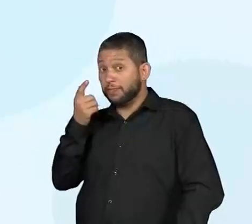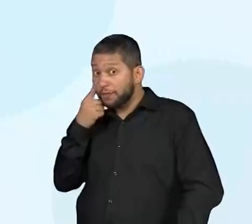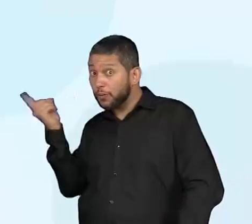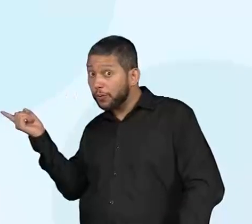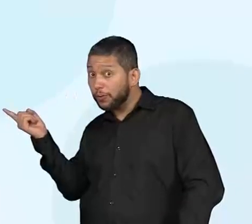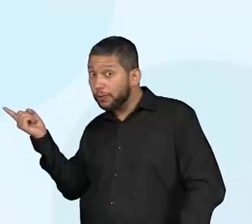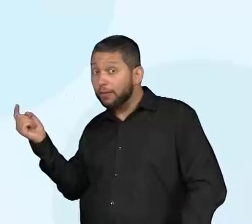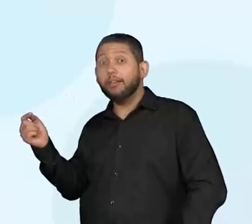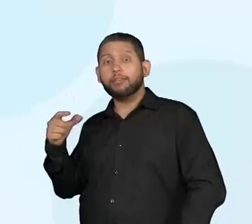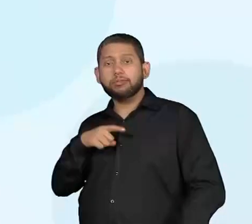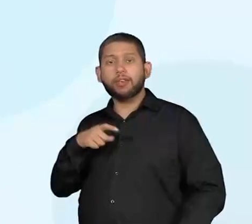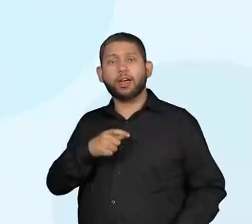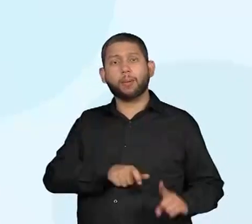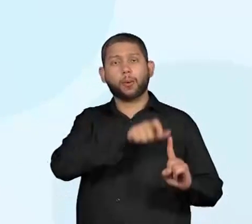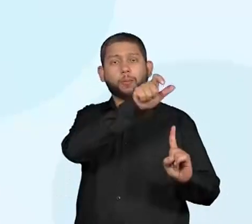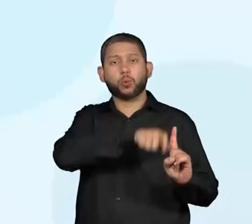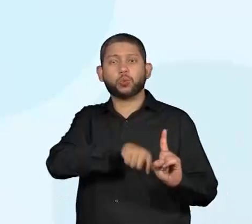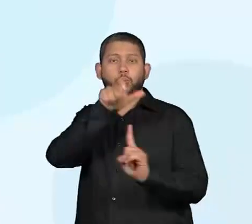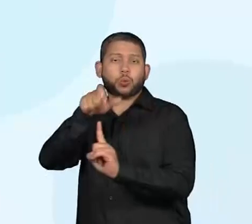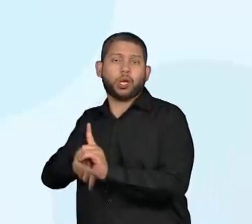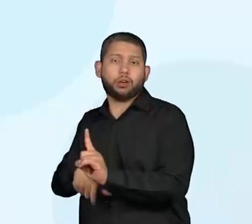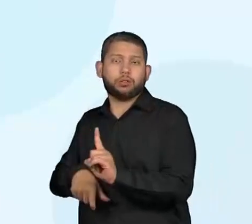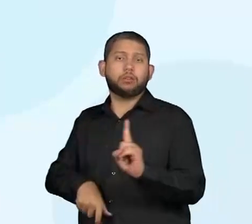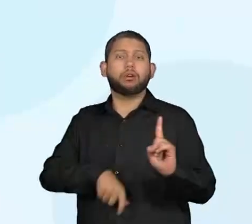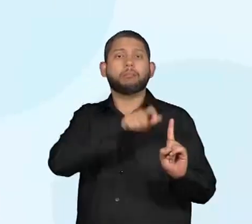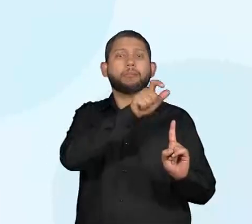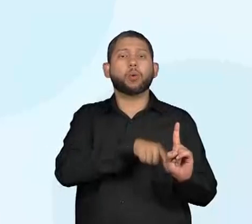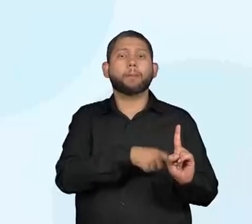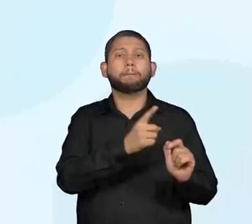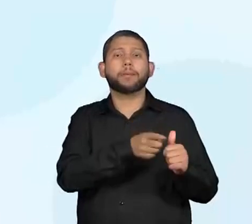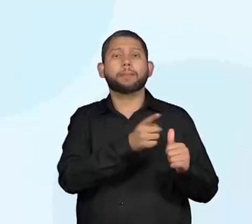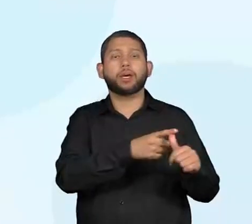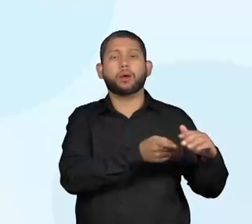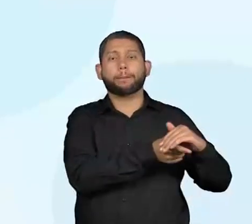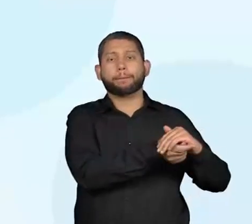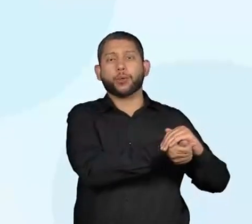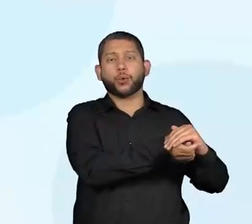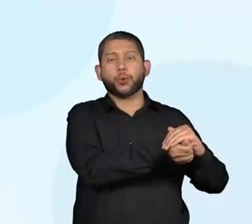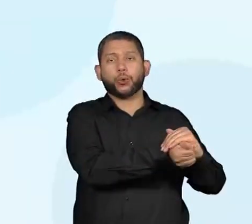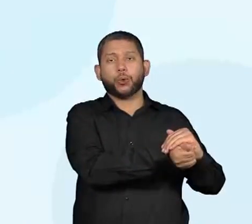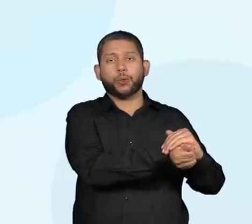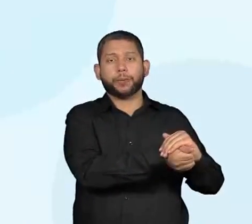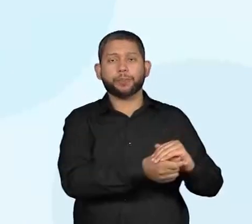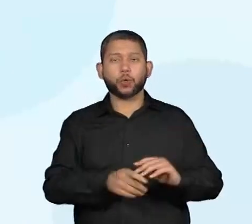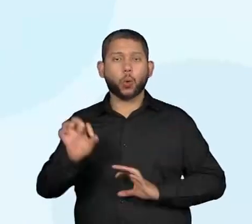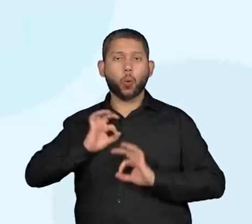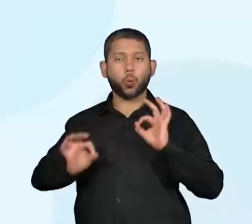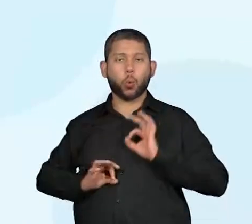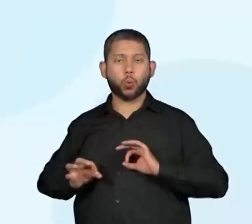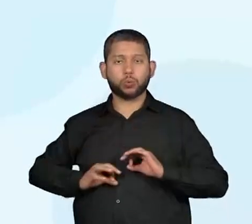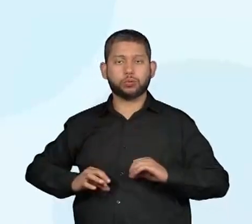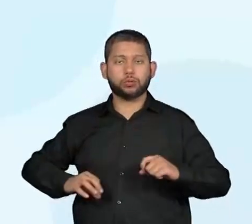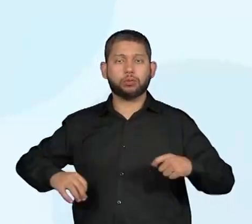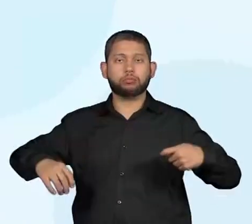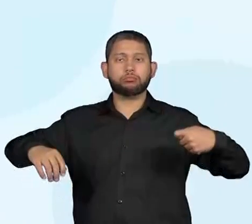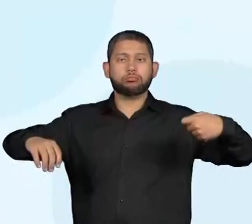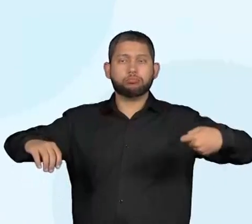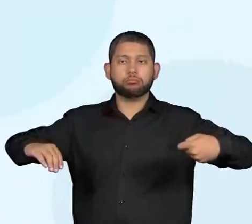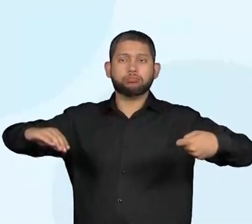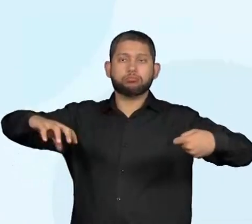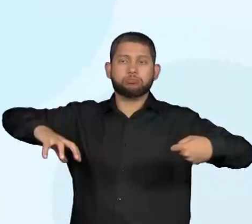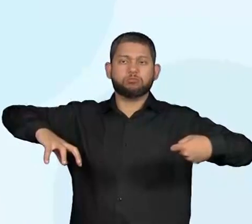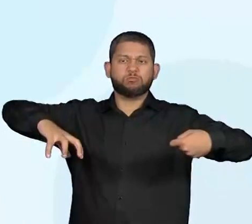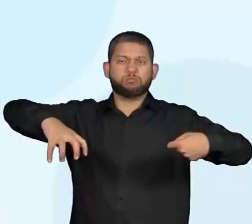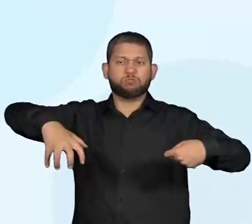personagens, a gente já consegue ver qual é o cenário, que a história acontece. Então, já sabemos aí que vai falar sobre o